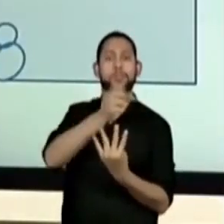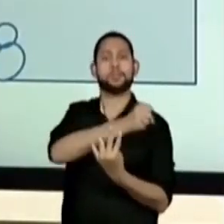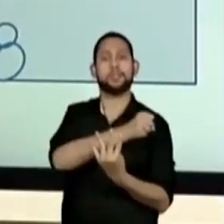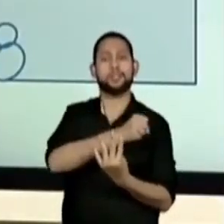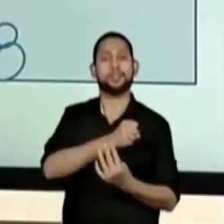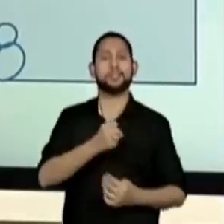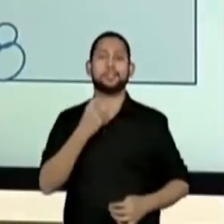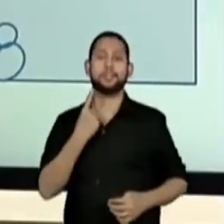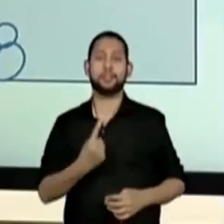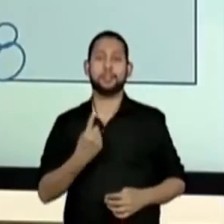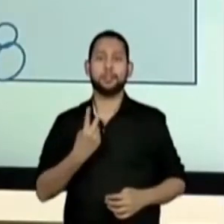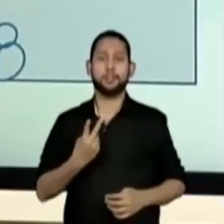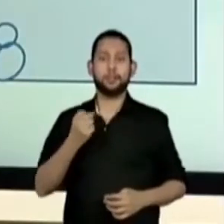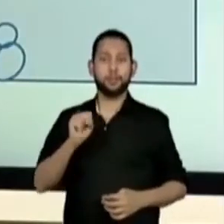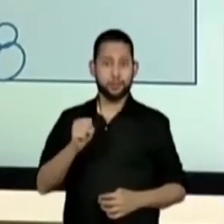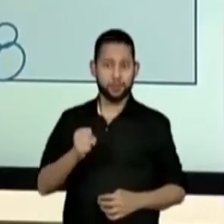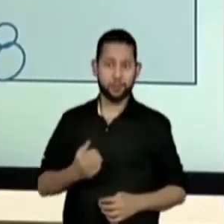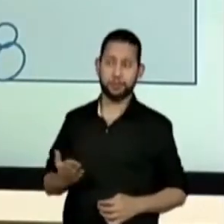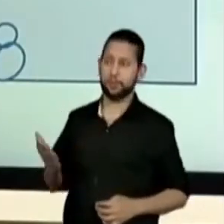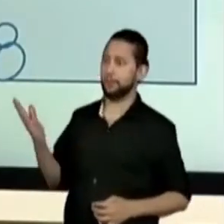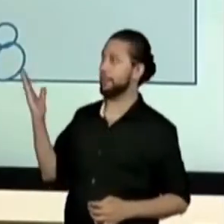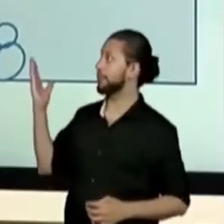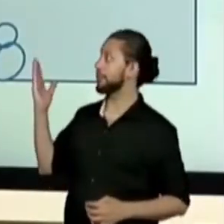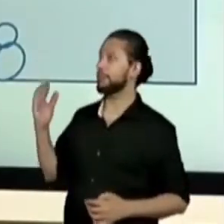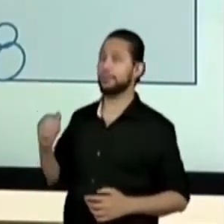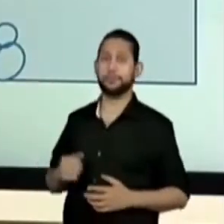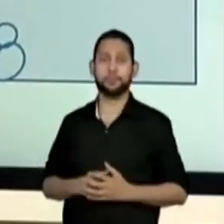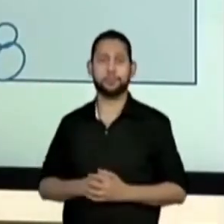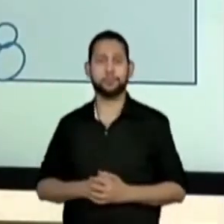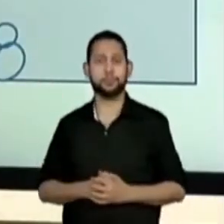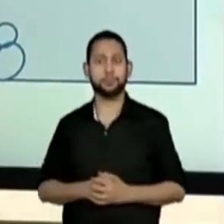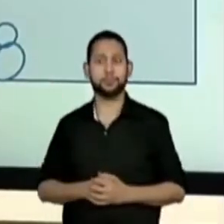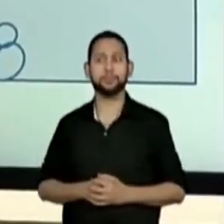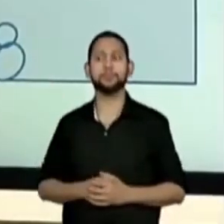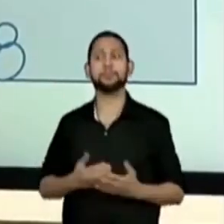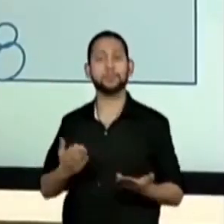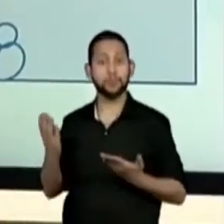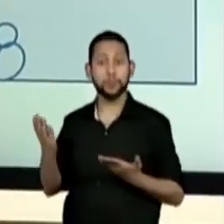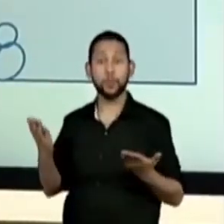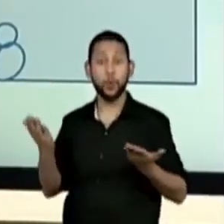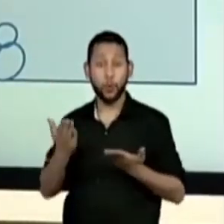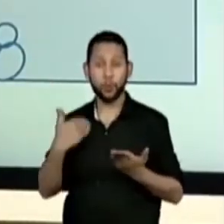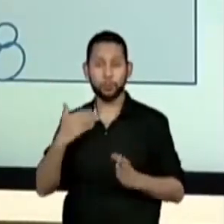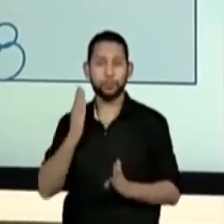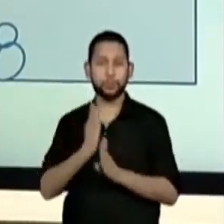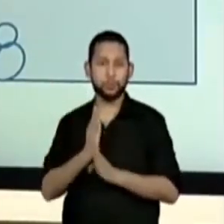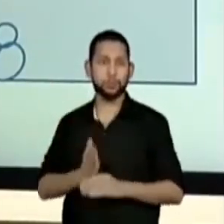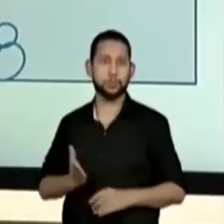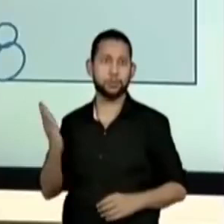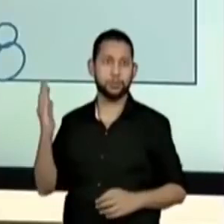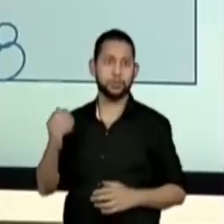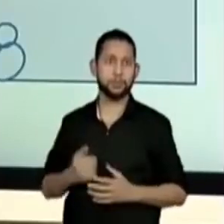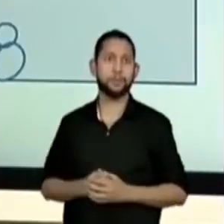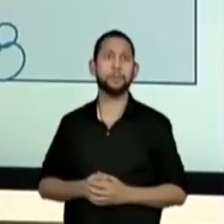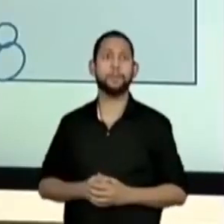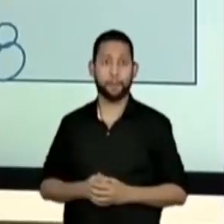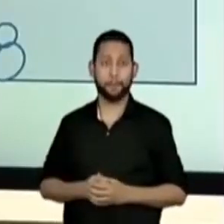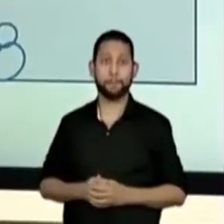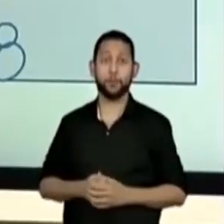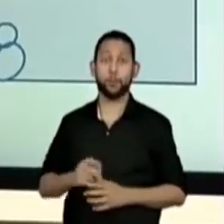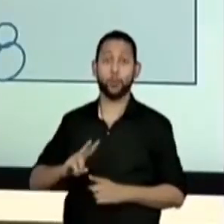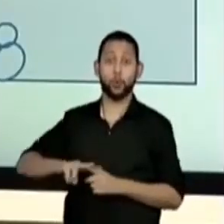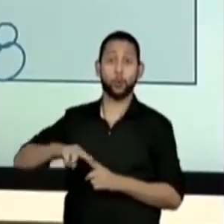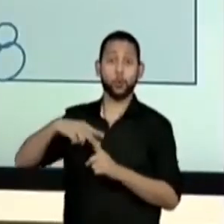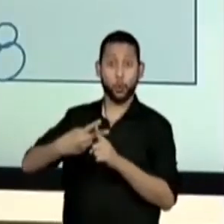32 é igual a 128. Então olha o que que eu descobri. O dobro